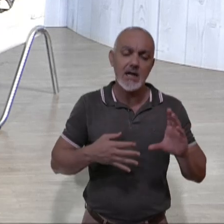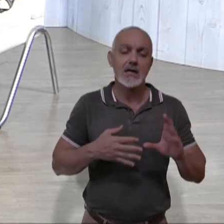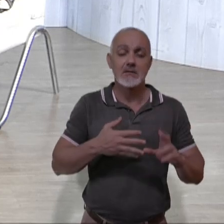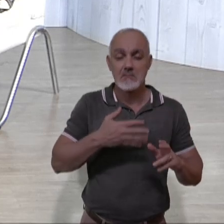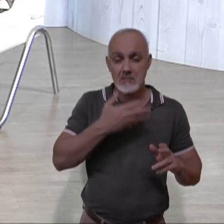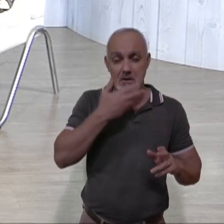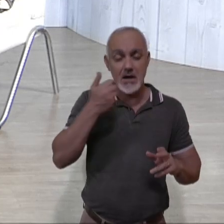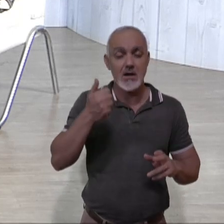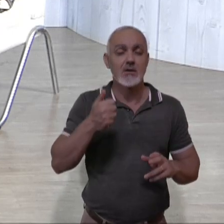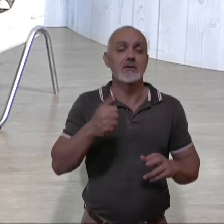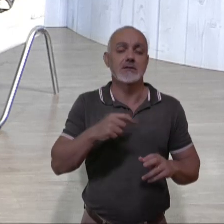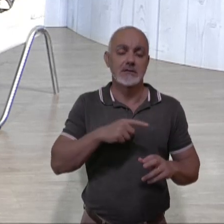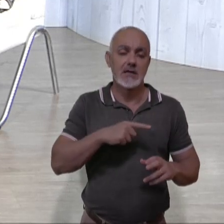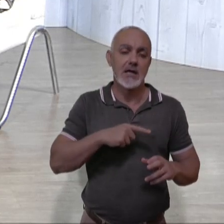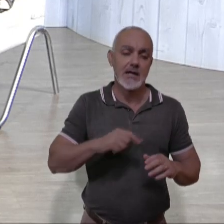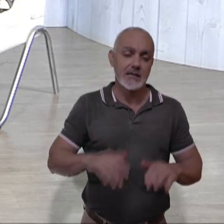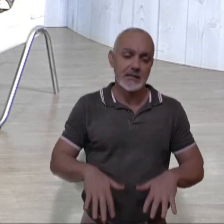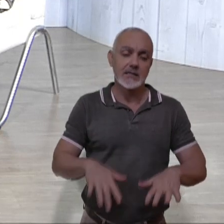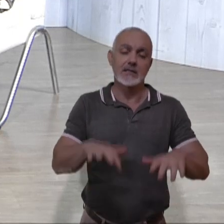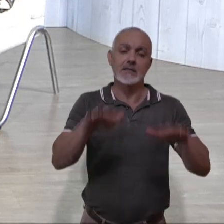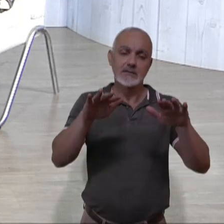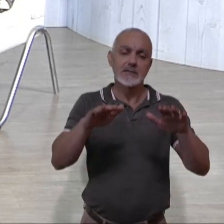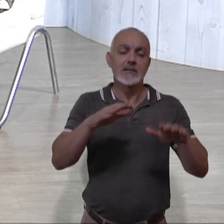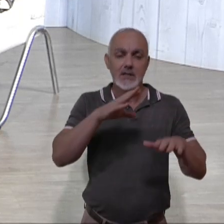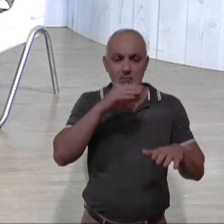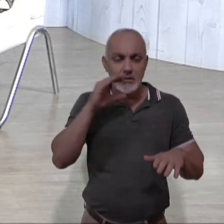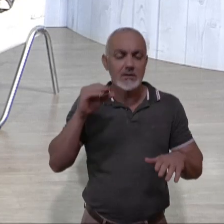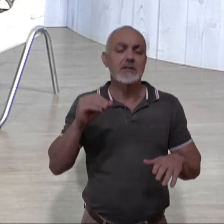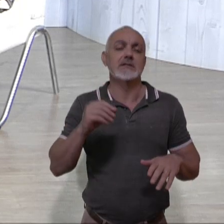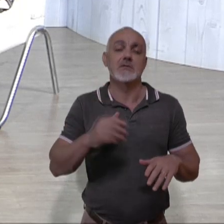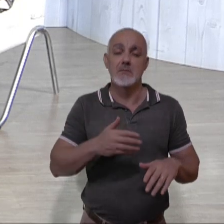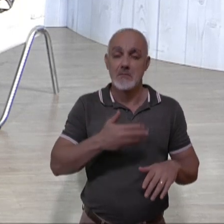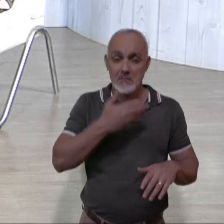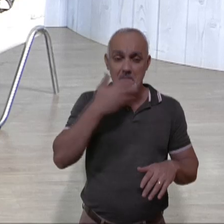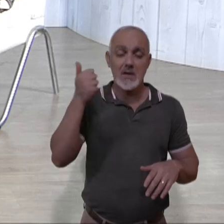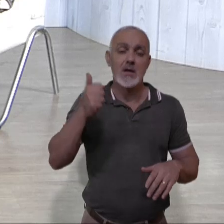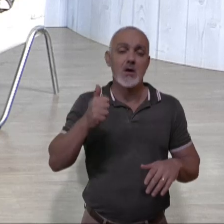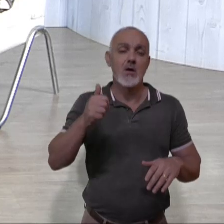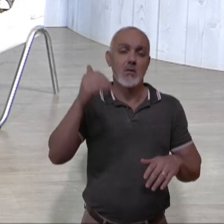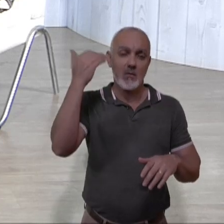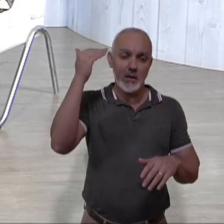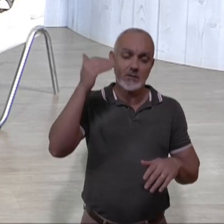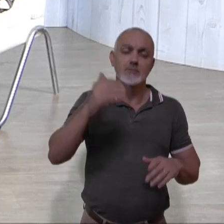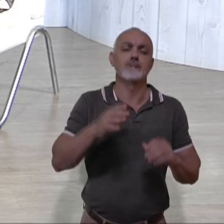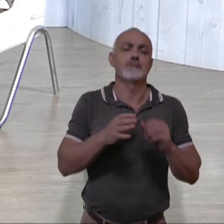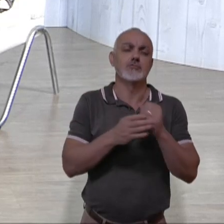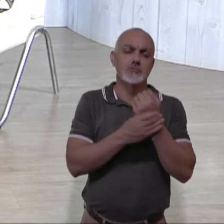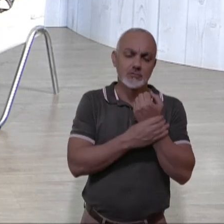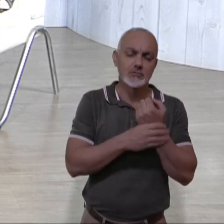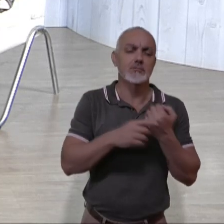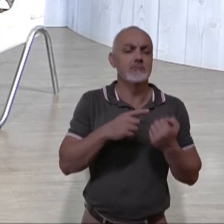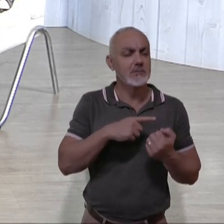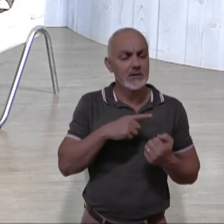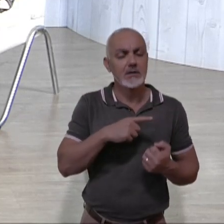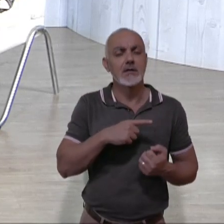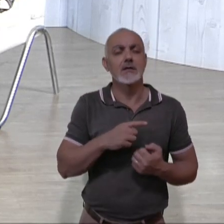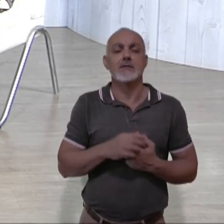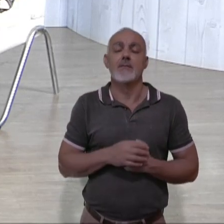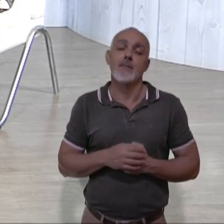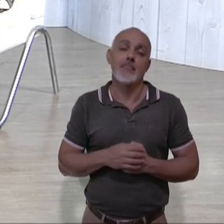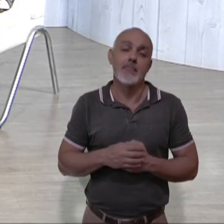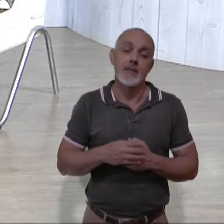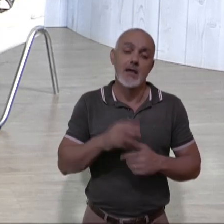ela crescer um adolescente e adulto mais seguro. Então, a guarda